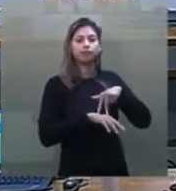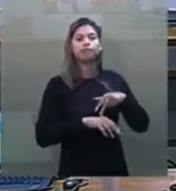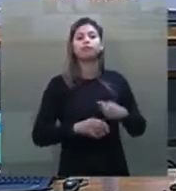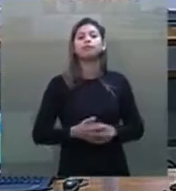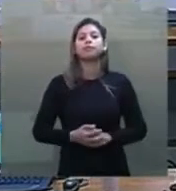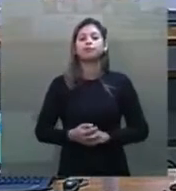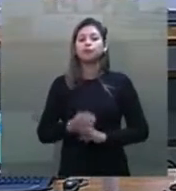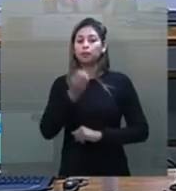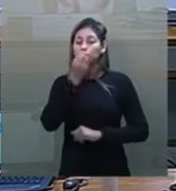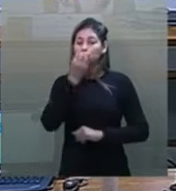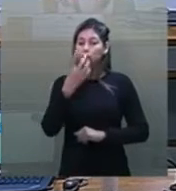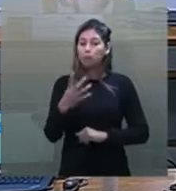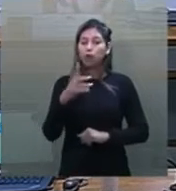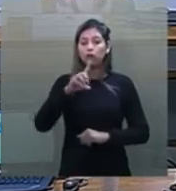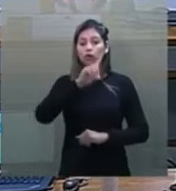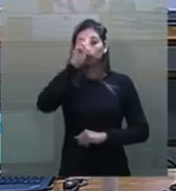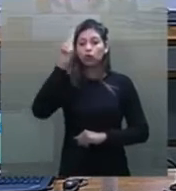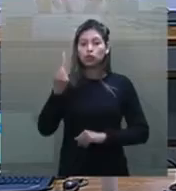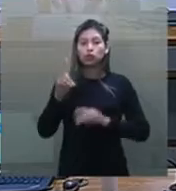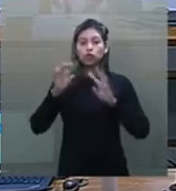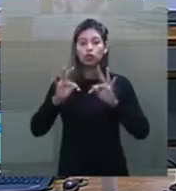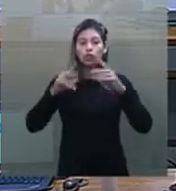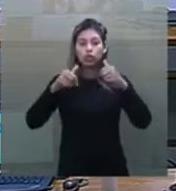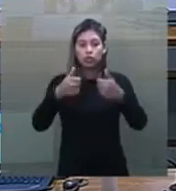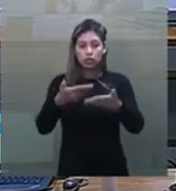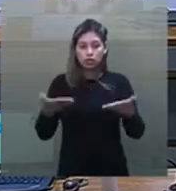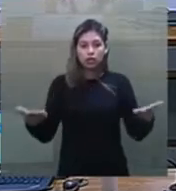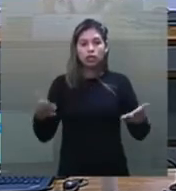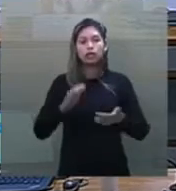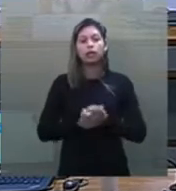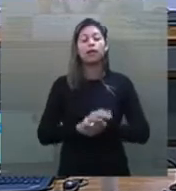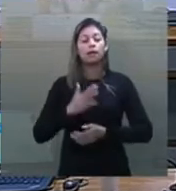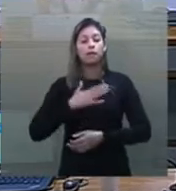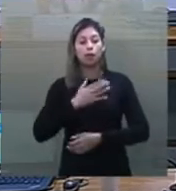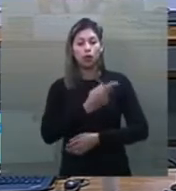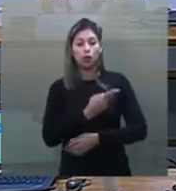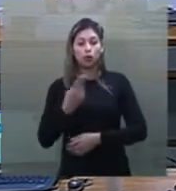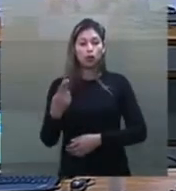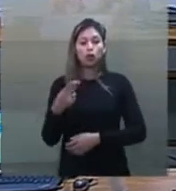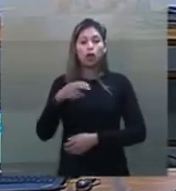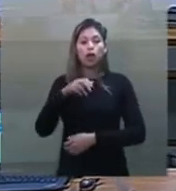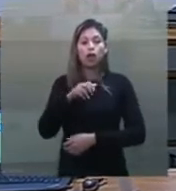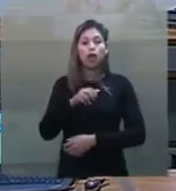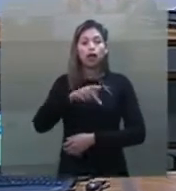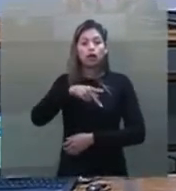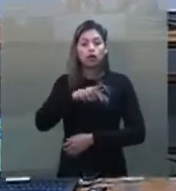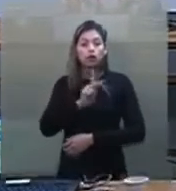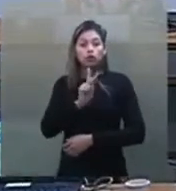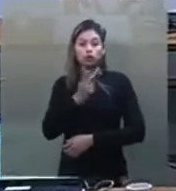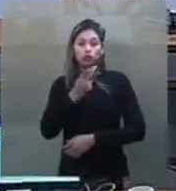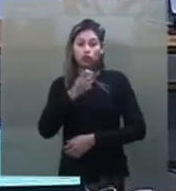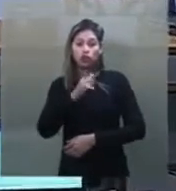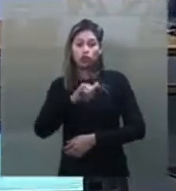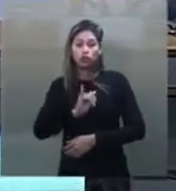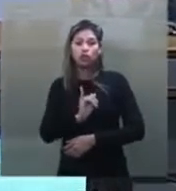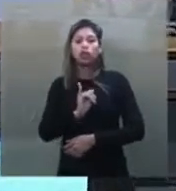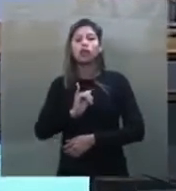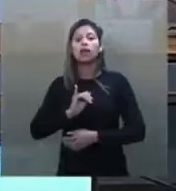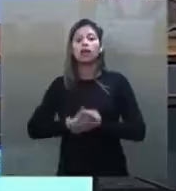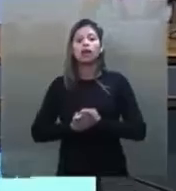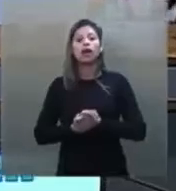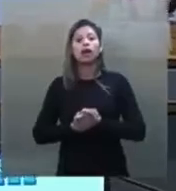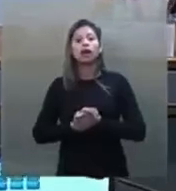Bom dia a todos. Meu nome é Walela Rui Chai, mas podem me chamar de Chai Suruí. Sou ativista